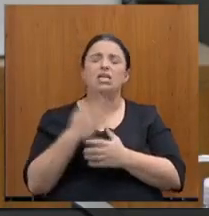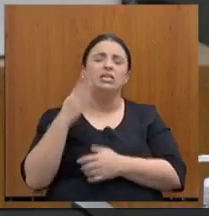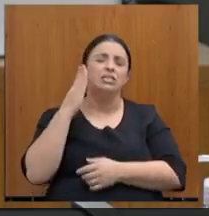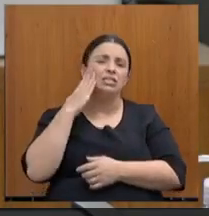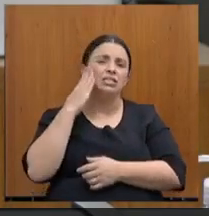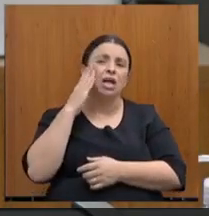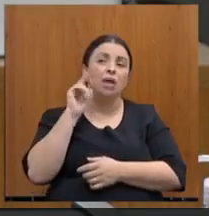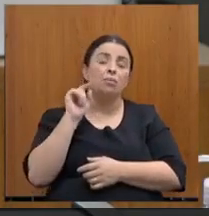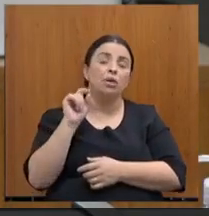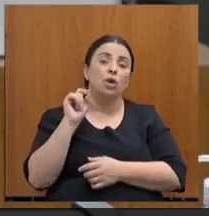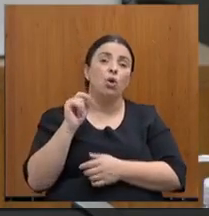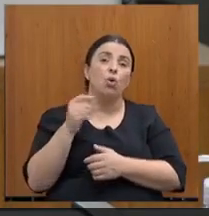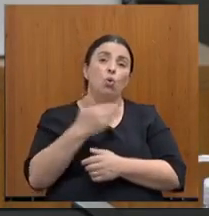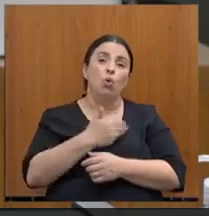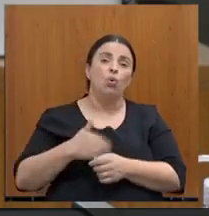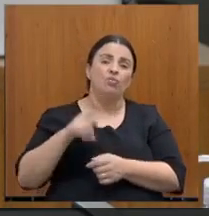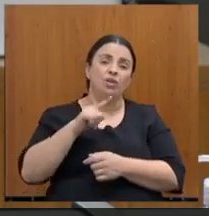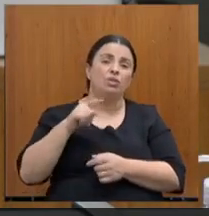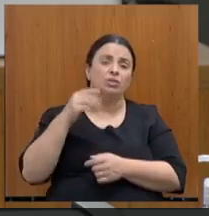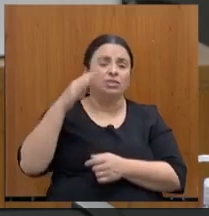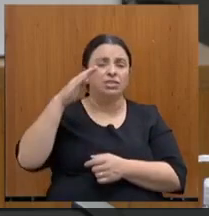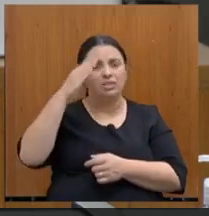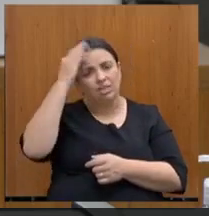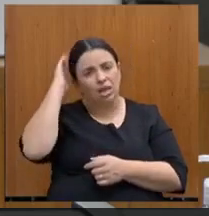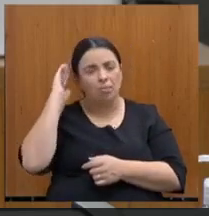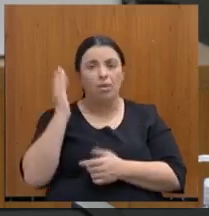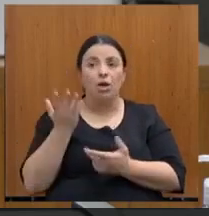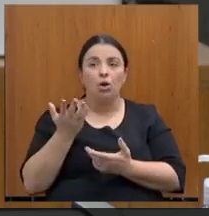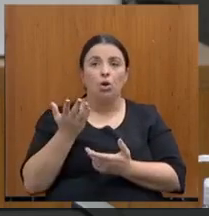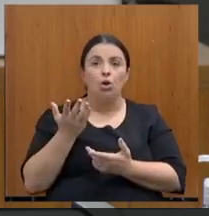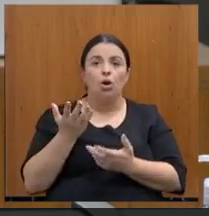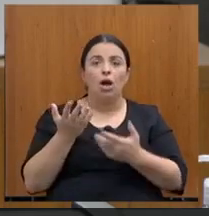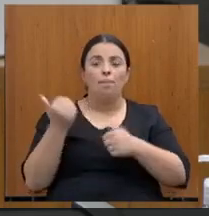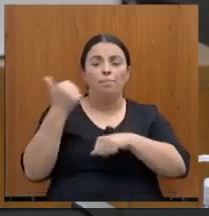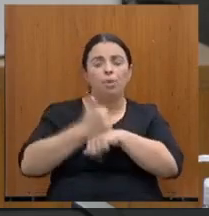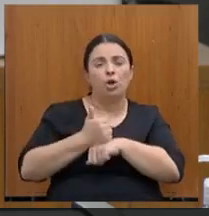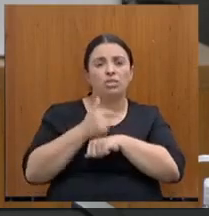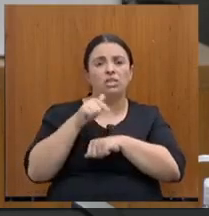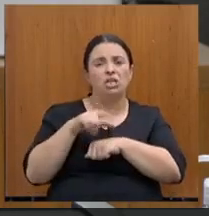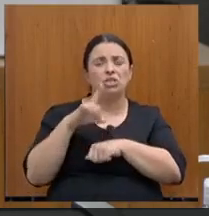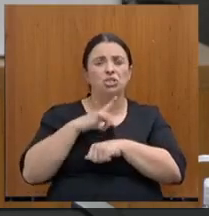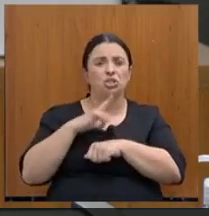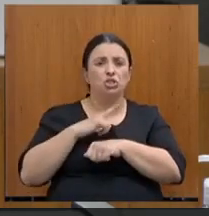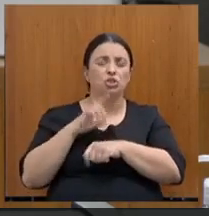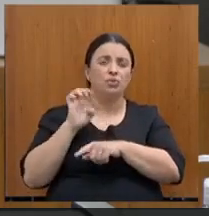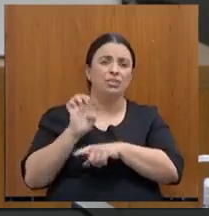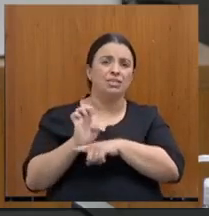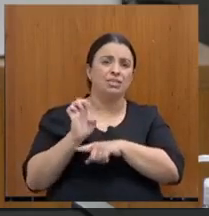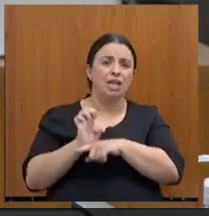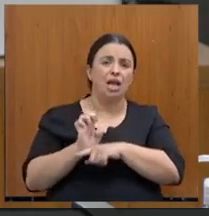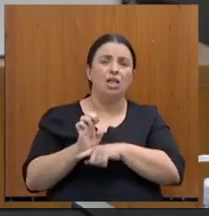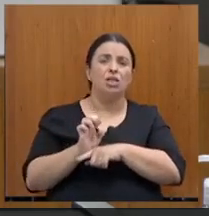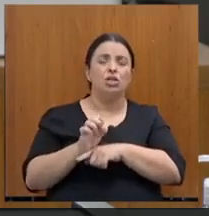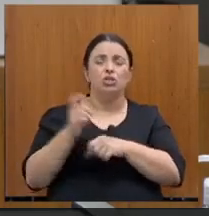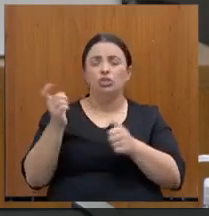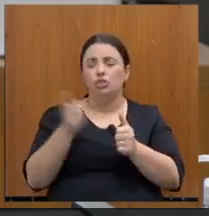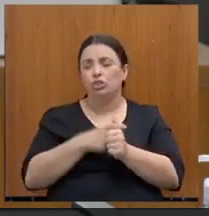recebeu um Estado quebrado, um Estado que não repassava recursos para os municípios,